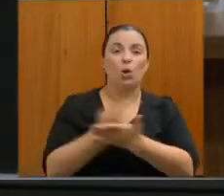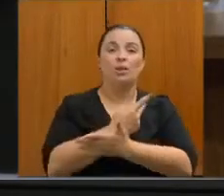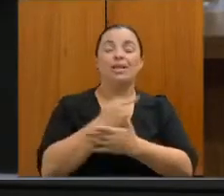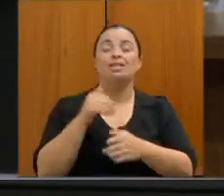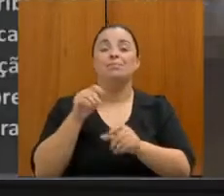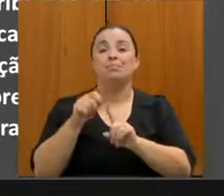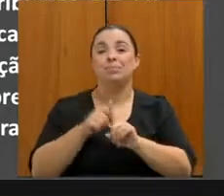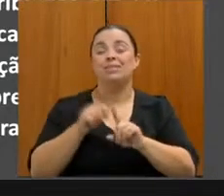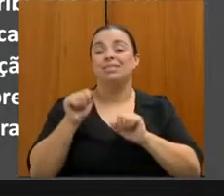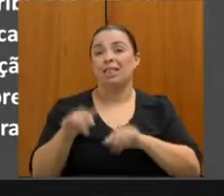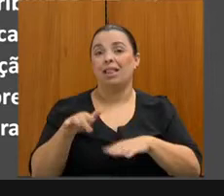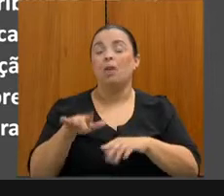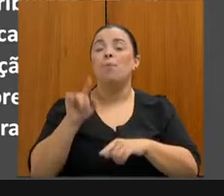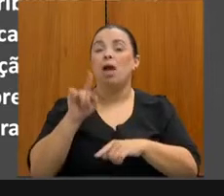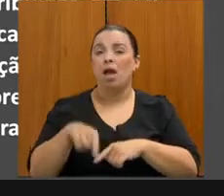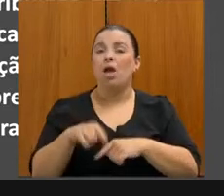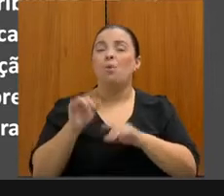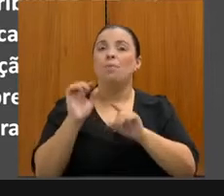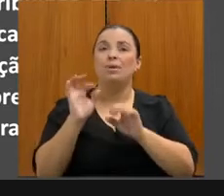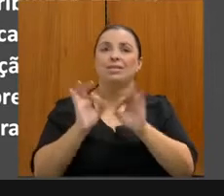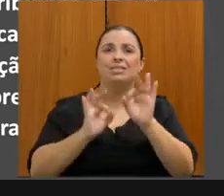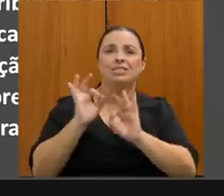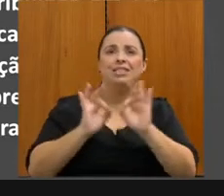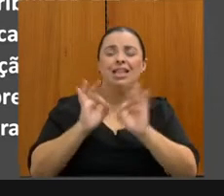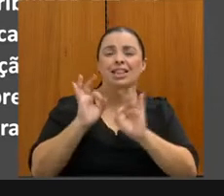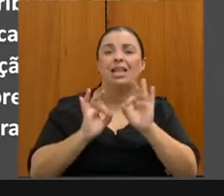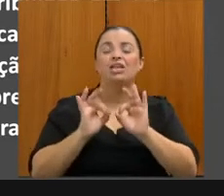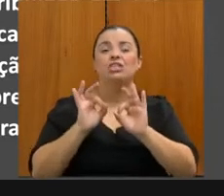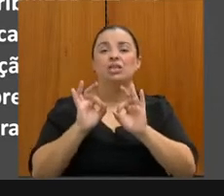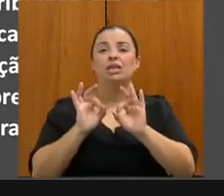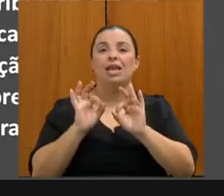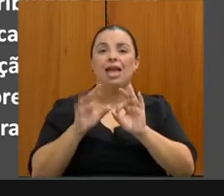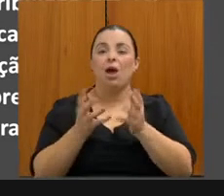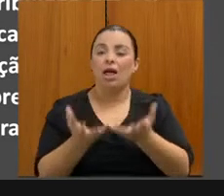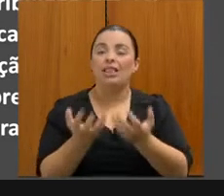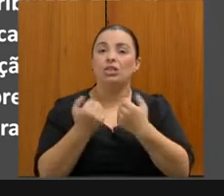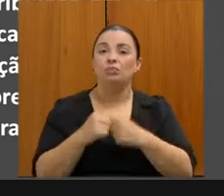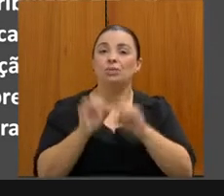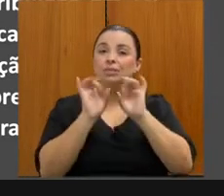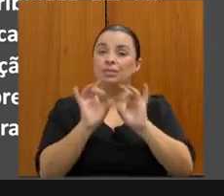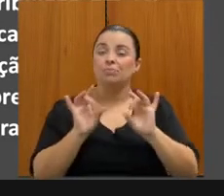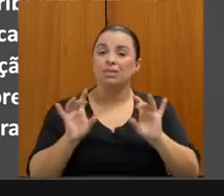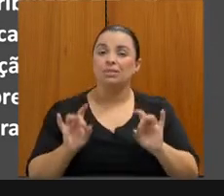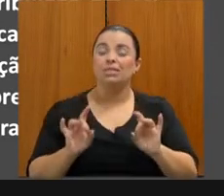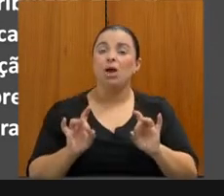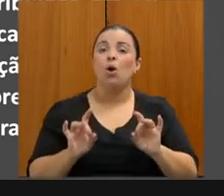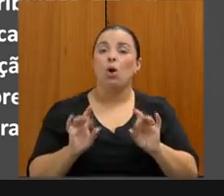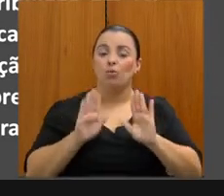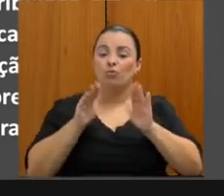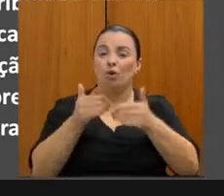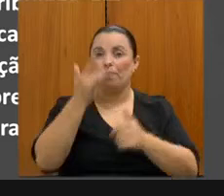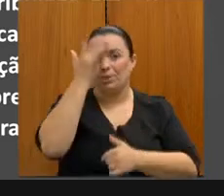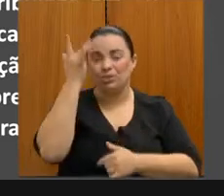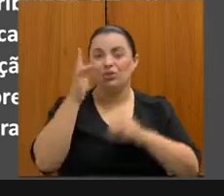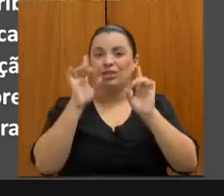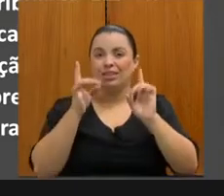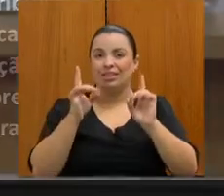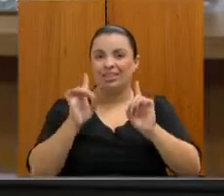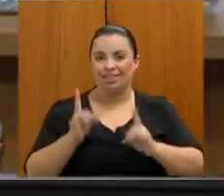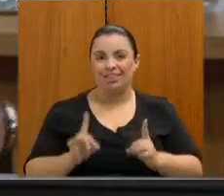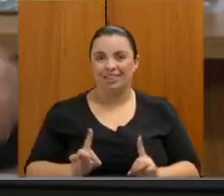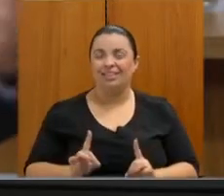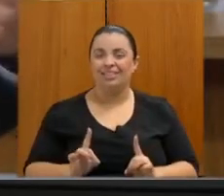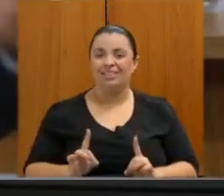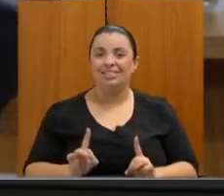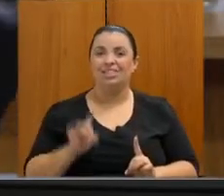iniciativa que promove um dia de atendimento exclusivo de pessoas com deficiência pelas unidades do CINE em todo o Estado, com vistas à intermediação de mão de obra desse